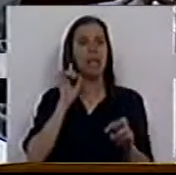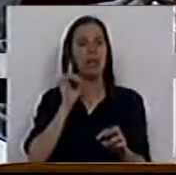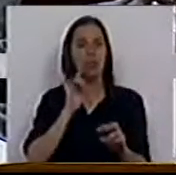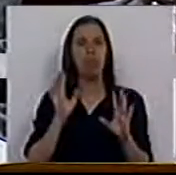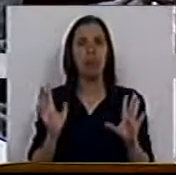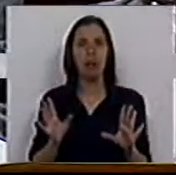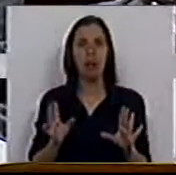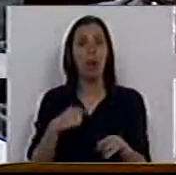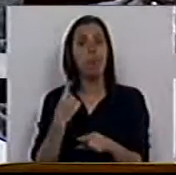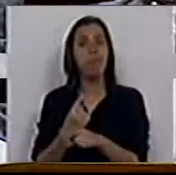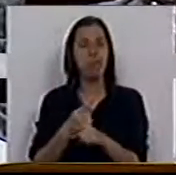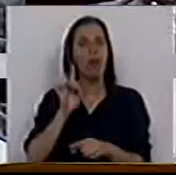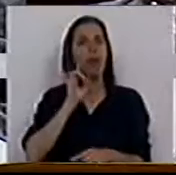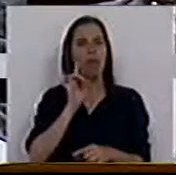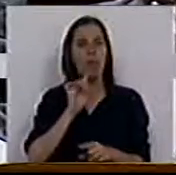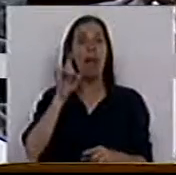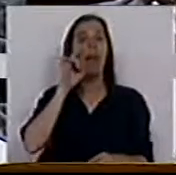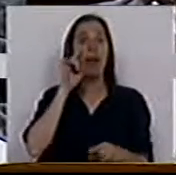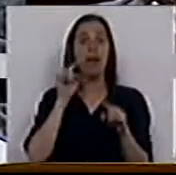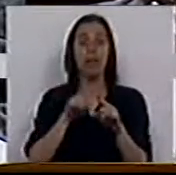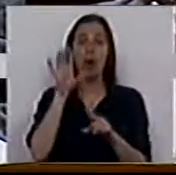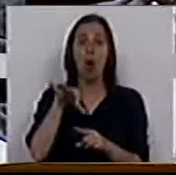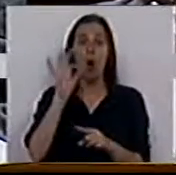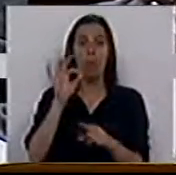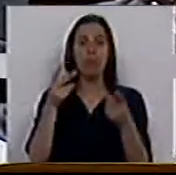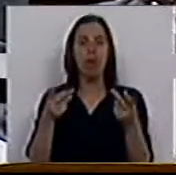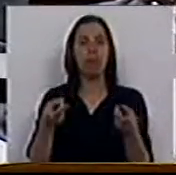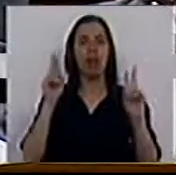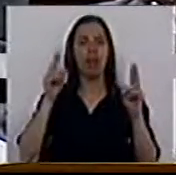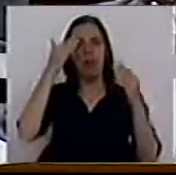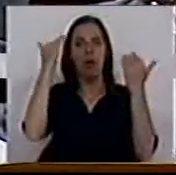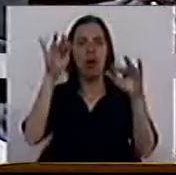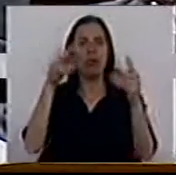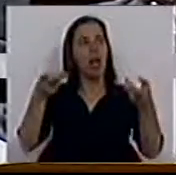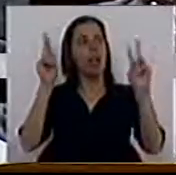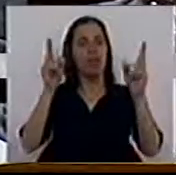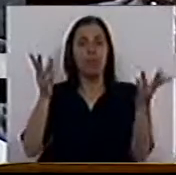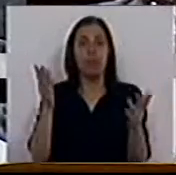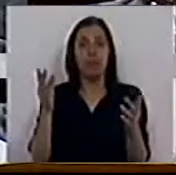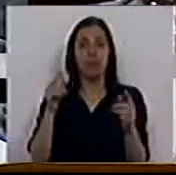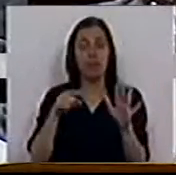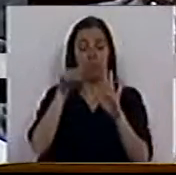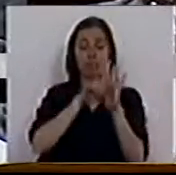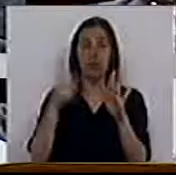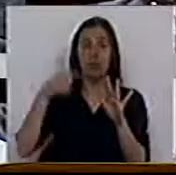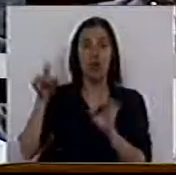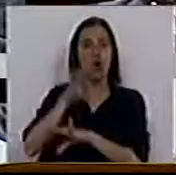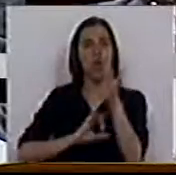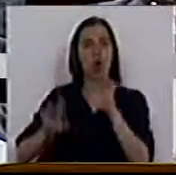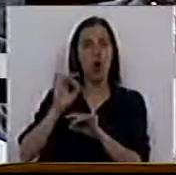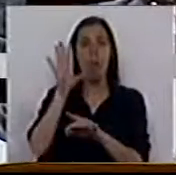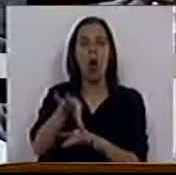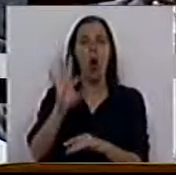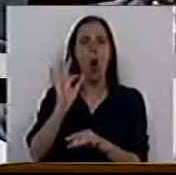importantes, também é importante garantir que a opção pela liberalização que vem destas diretivas europeias,